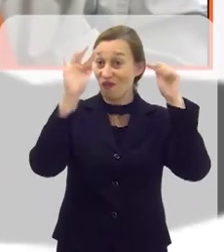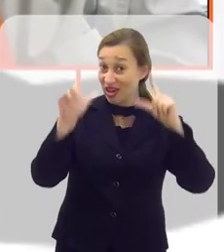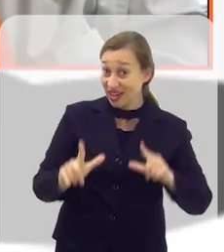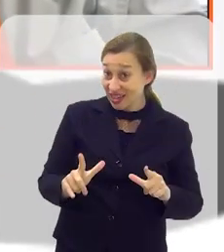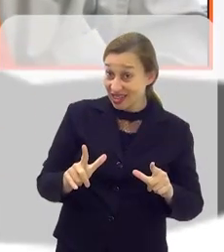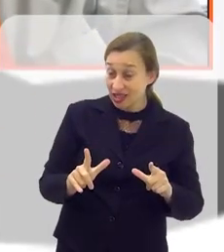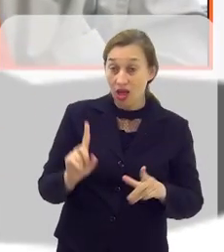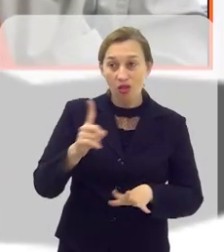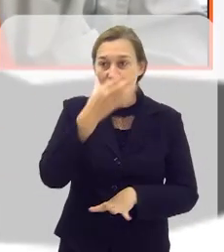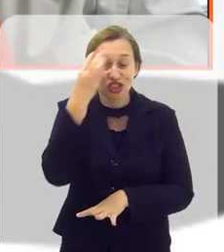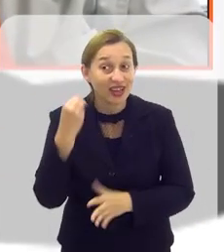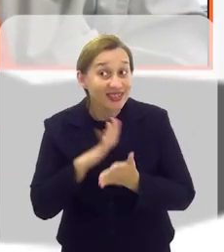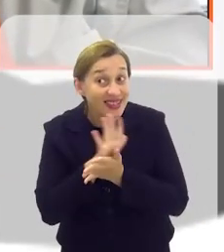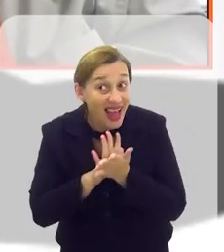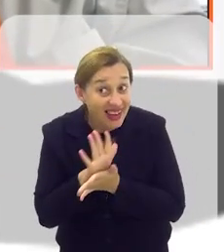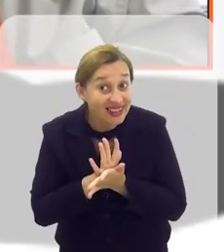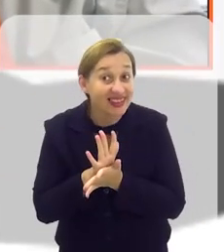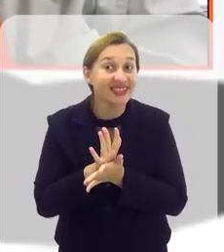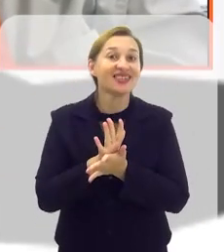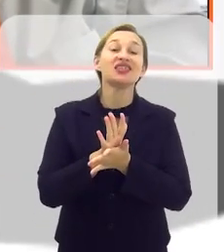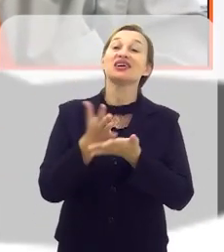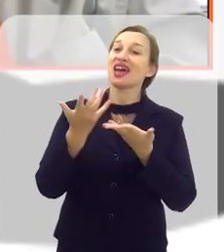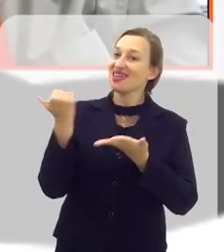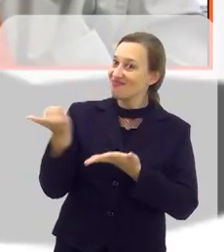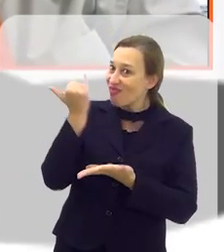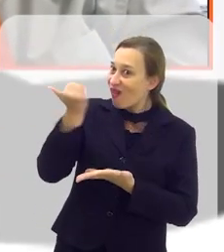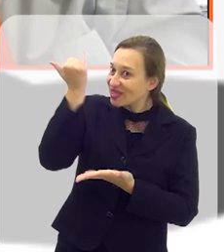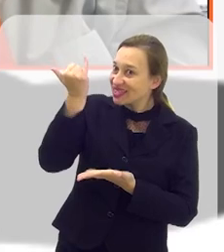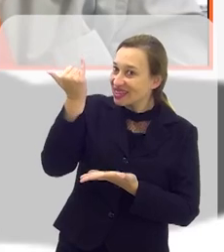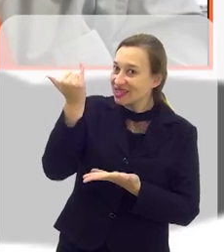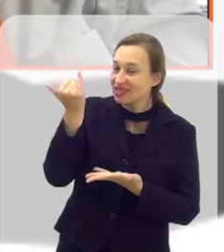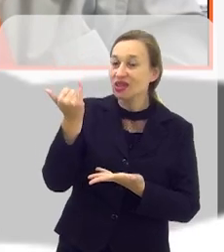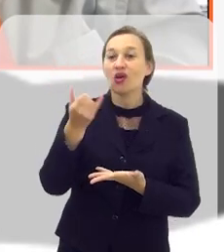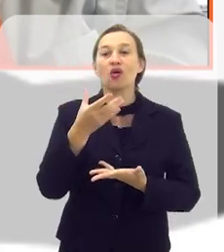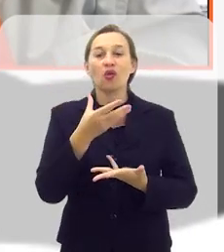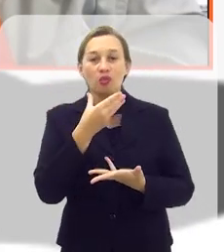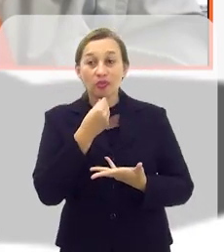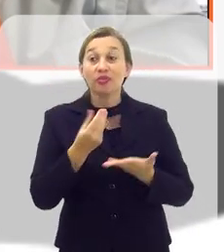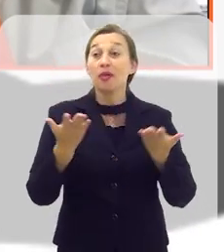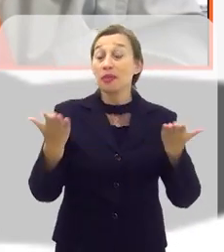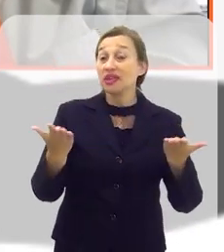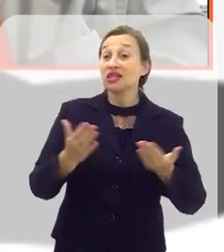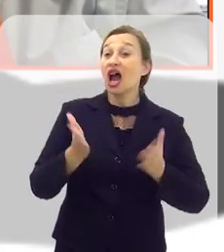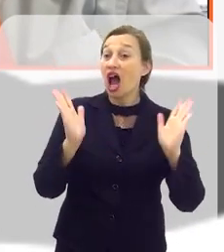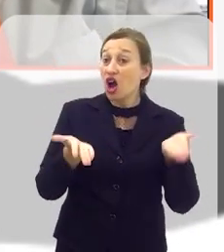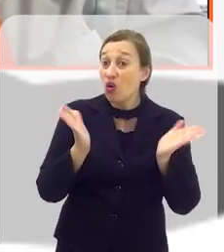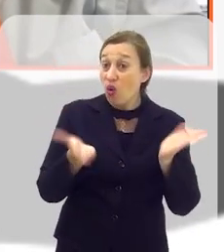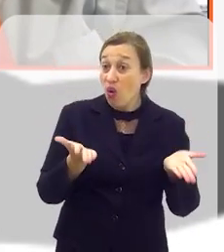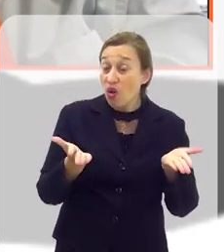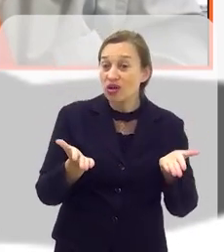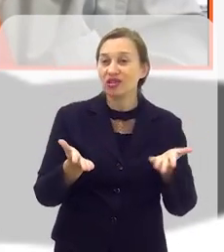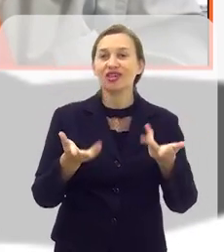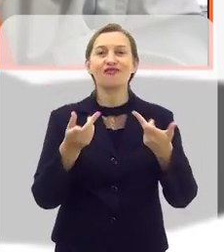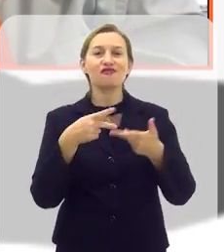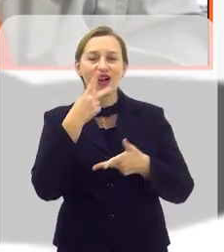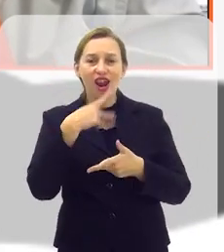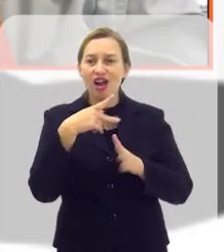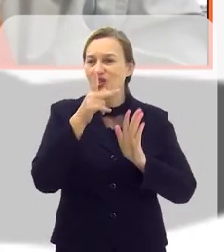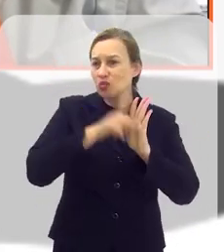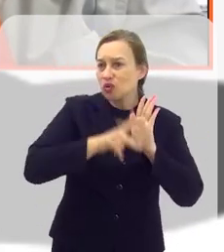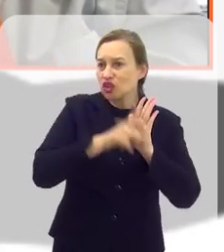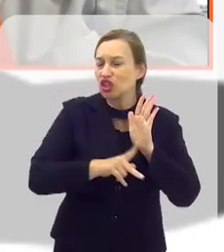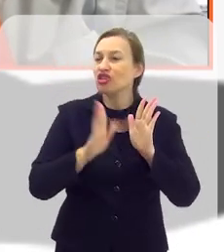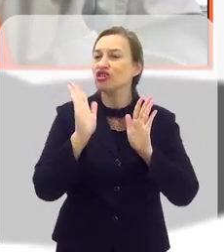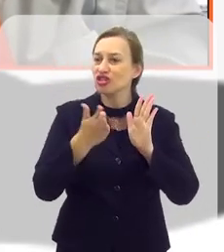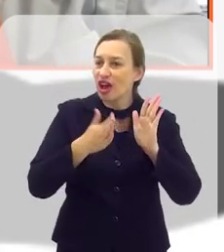Que bom. Fico muito feliz. Eu não esqueço de nada. Isso é muito importante como homem público. E agora, eu quero tratar sobre